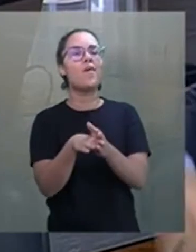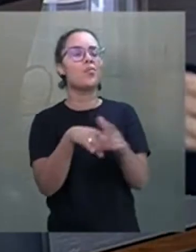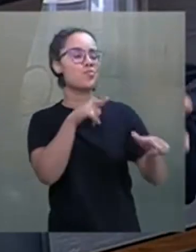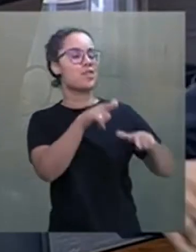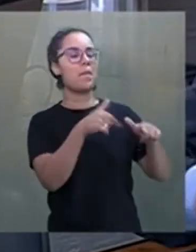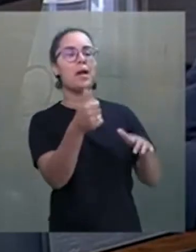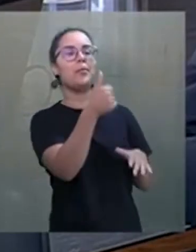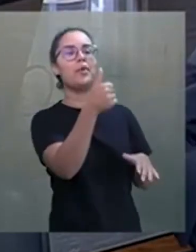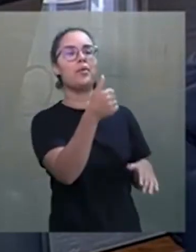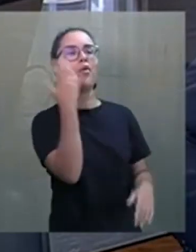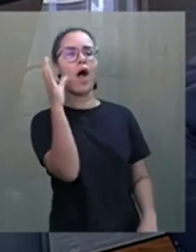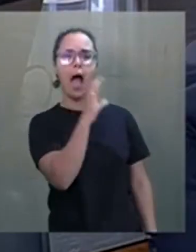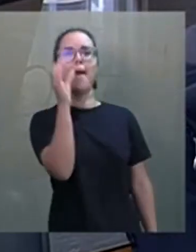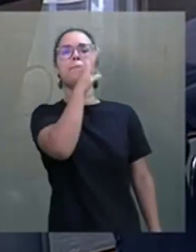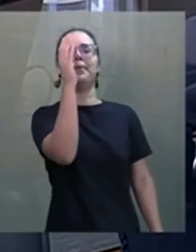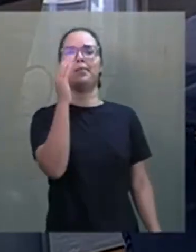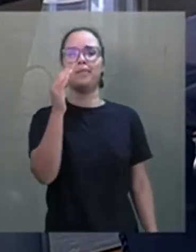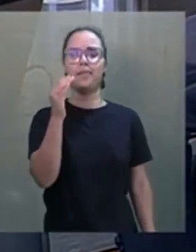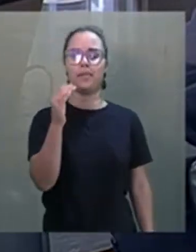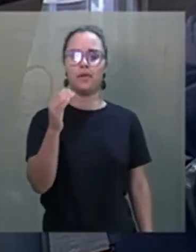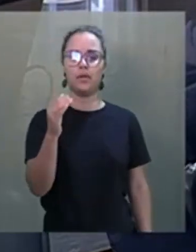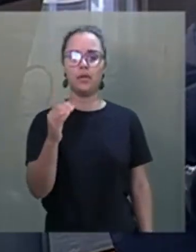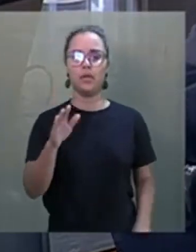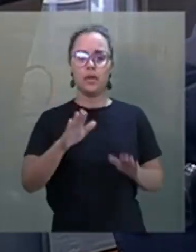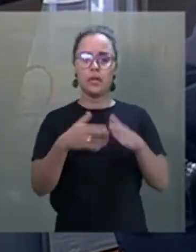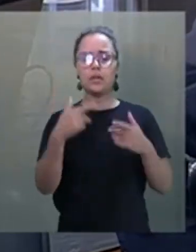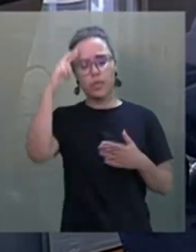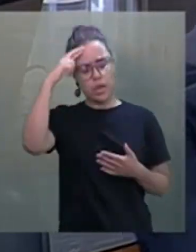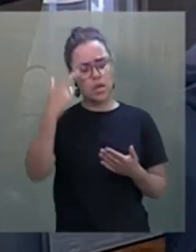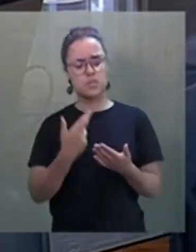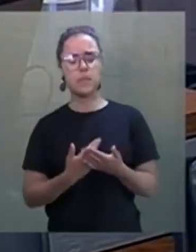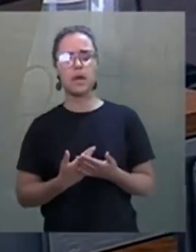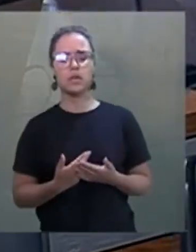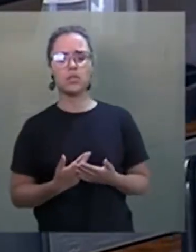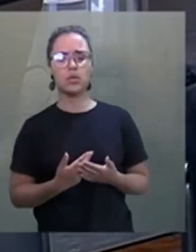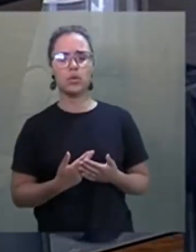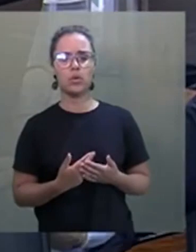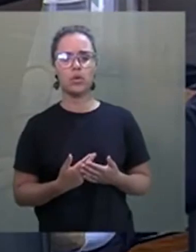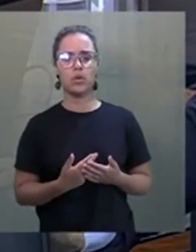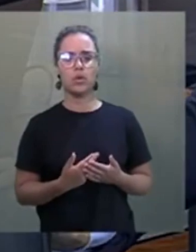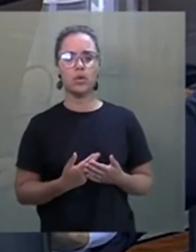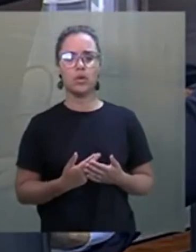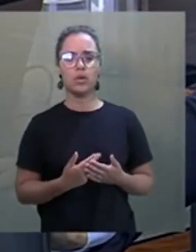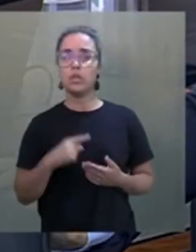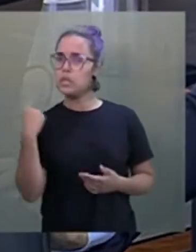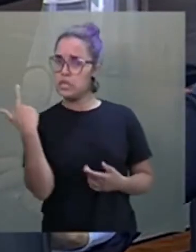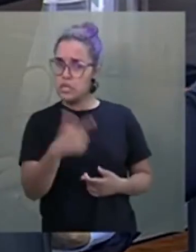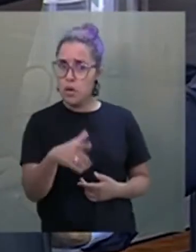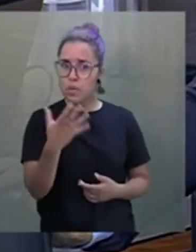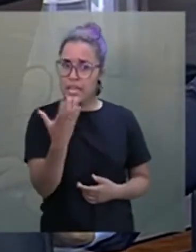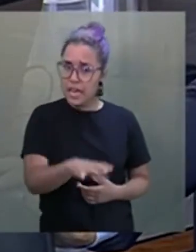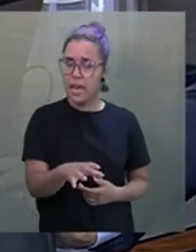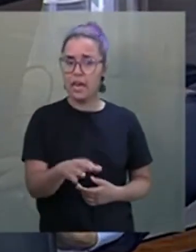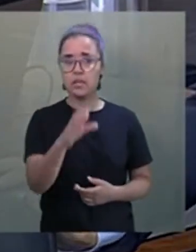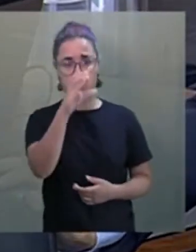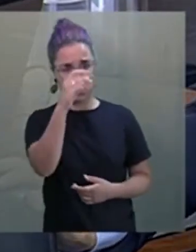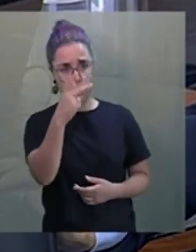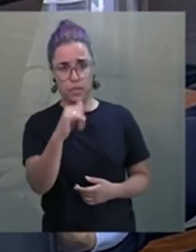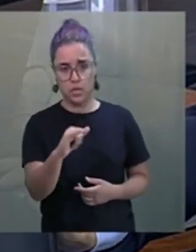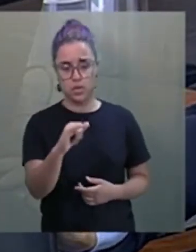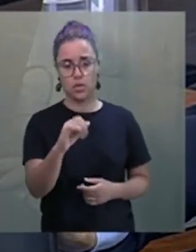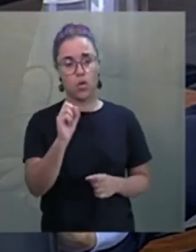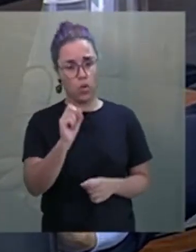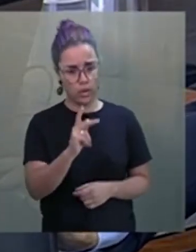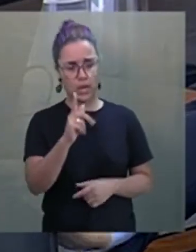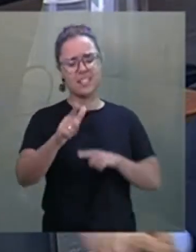Agora, com a devida venha e respeito, o governo já não quer CPI, trabalhou para danar esse final de semana, rapaz.